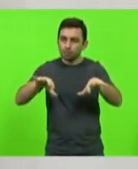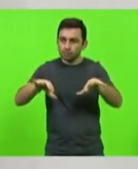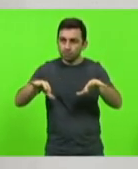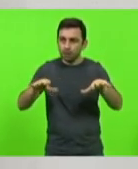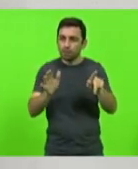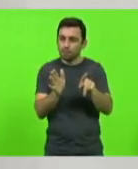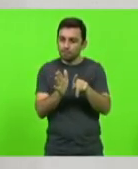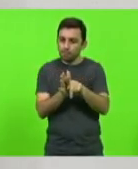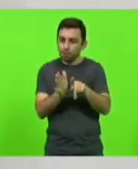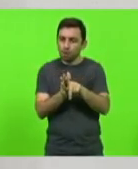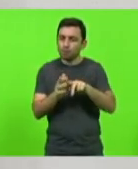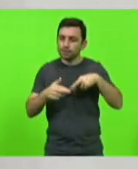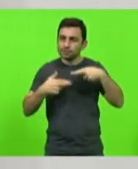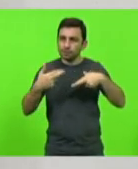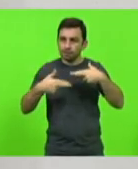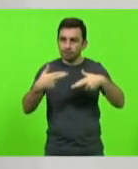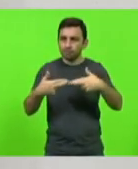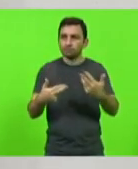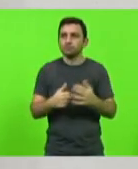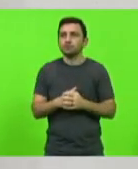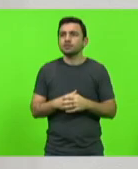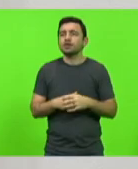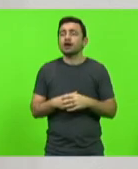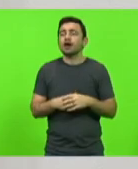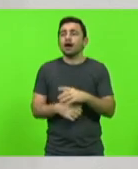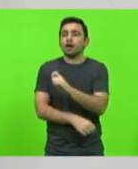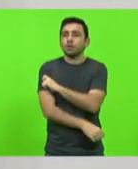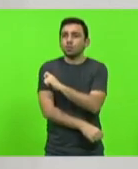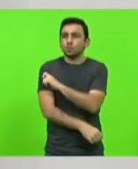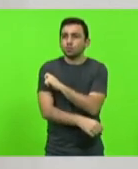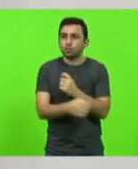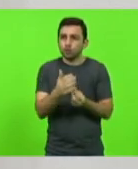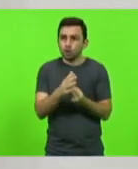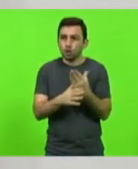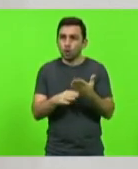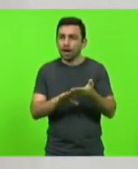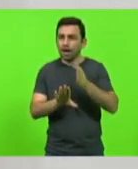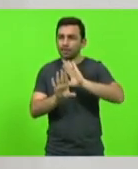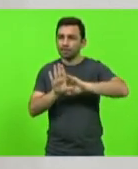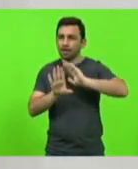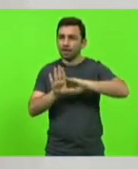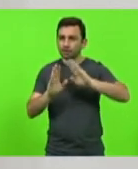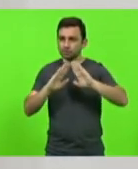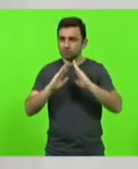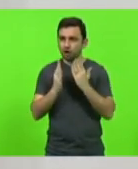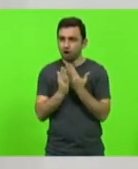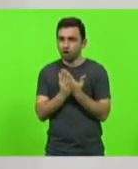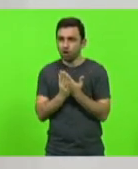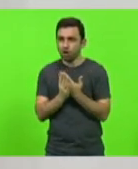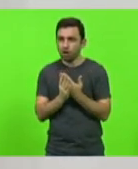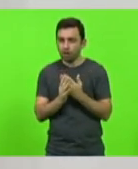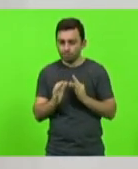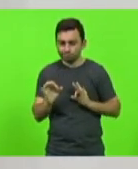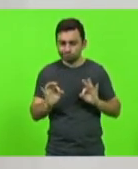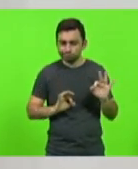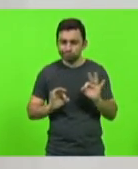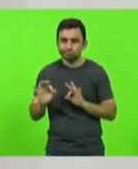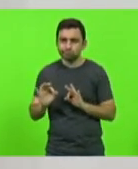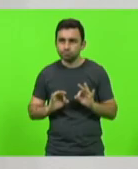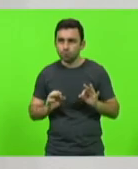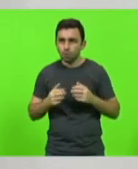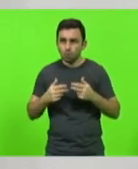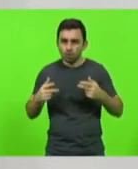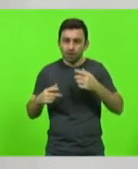reciclagem. Os alunos criaram nos fundos da escola uma composteira para colocar os